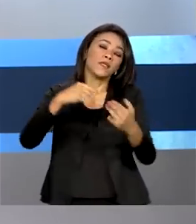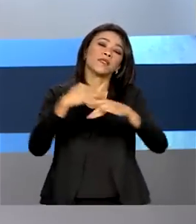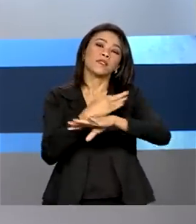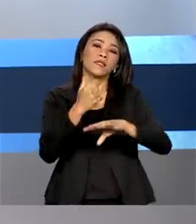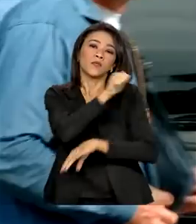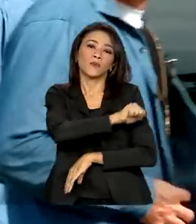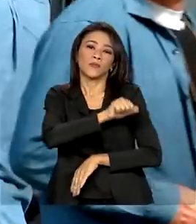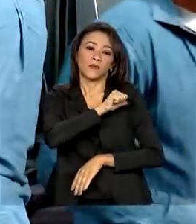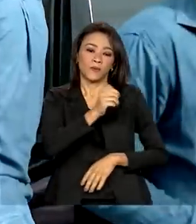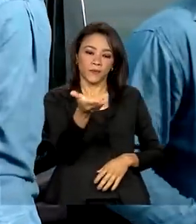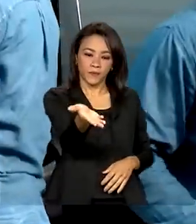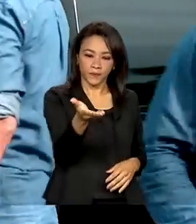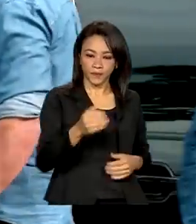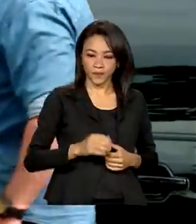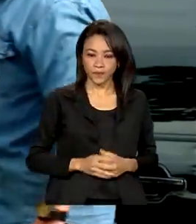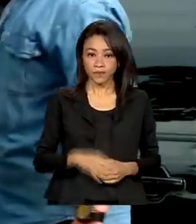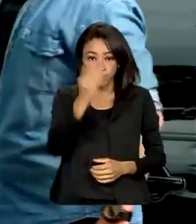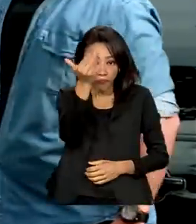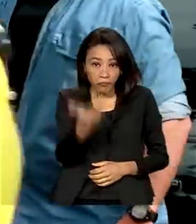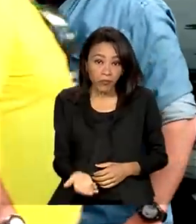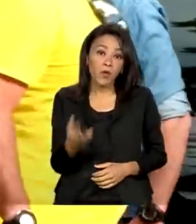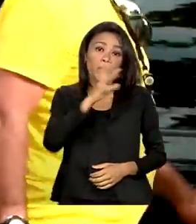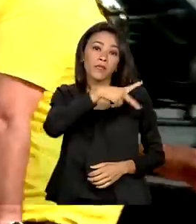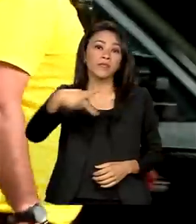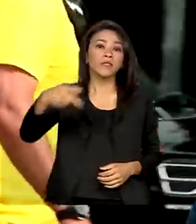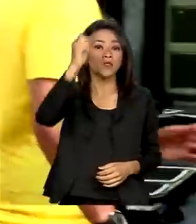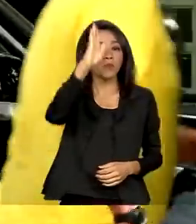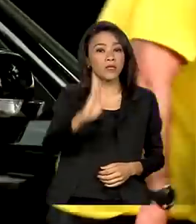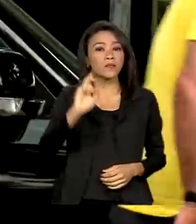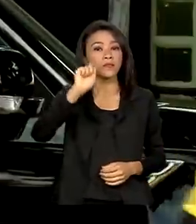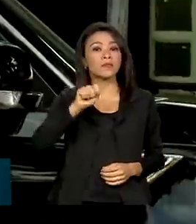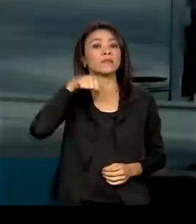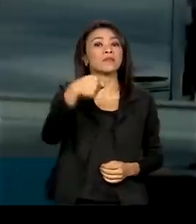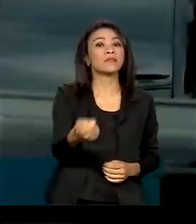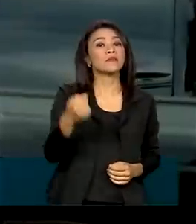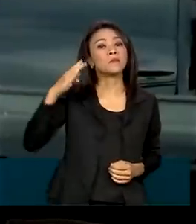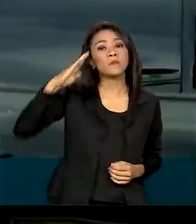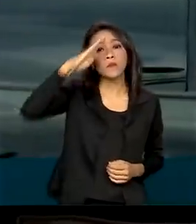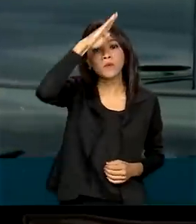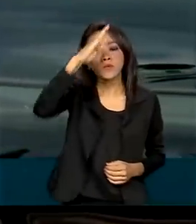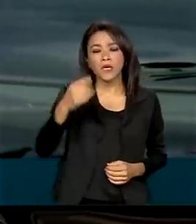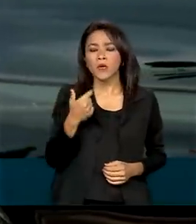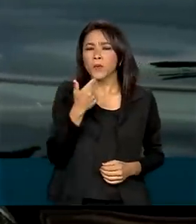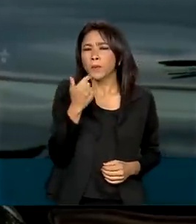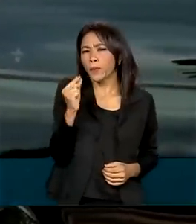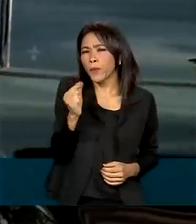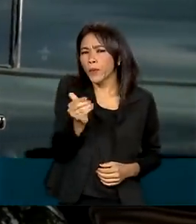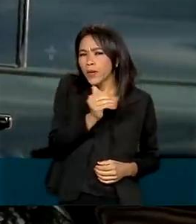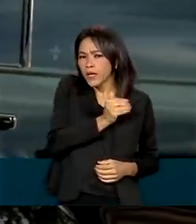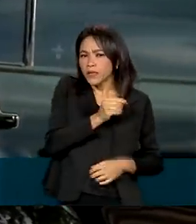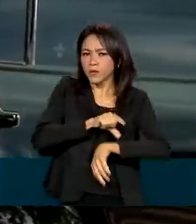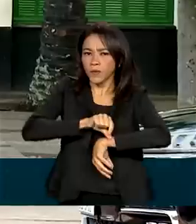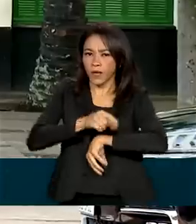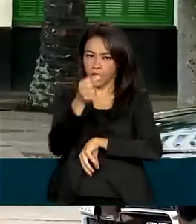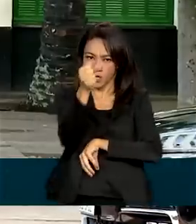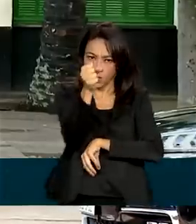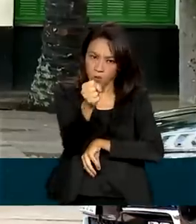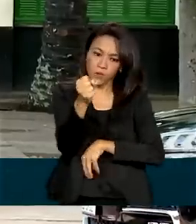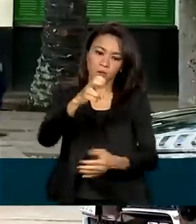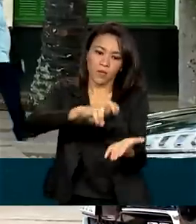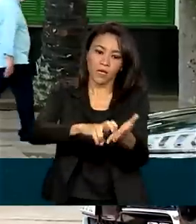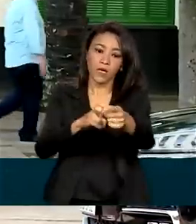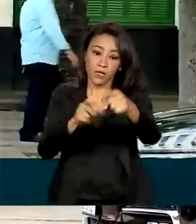Janeiro. O presidente da República, Jair Bolsonaro, chegou pouco antes das 8 da manhã na escola